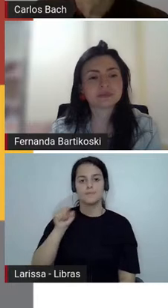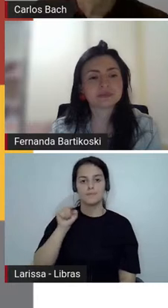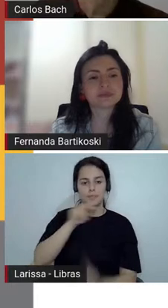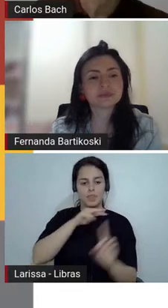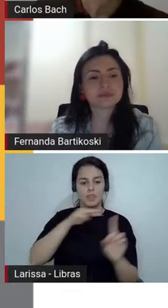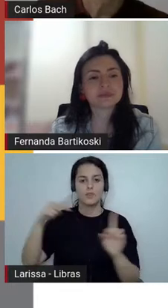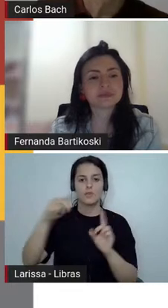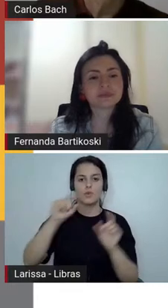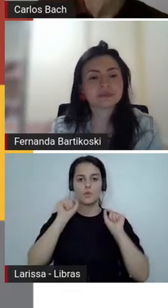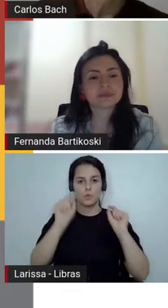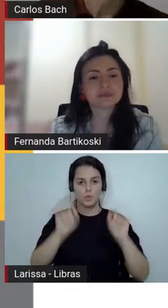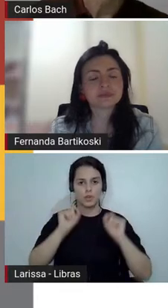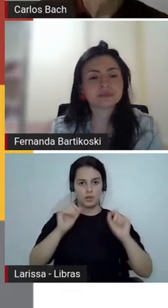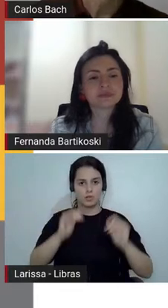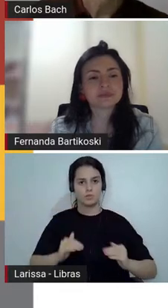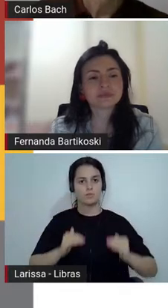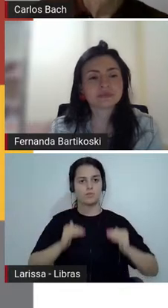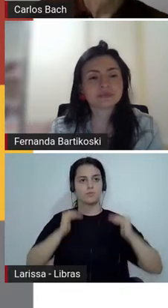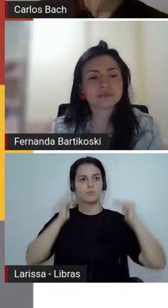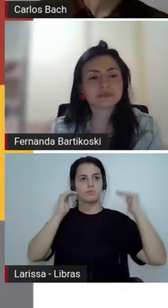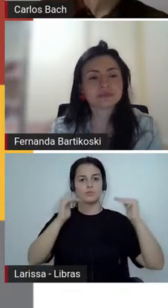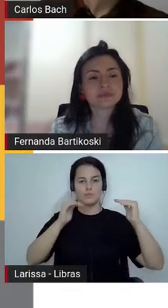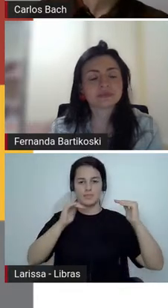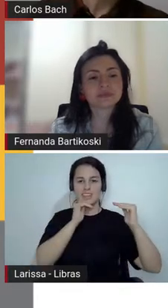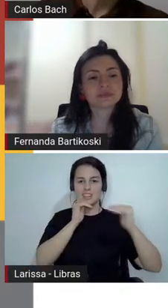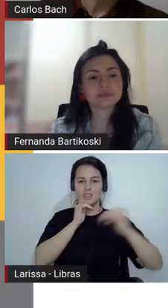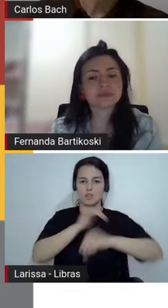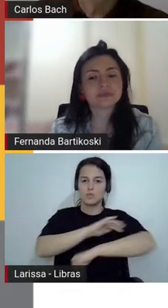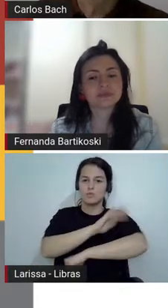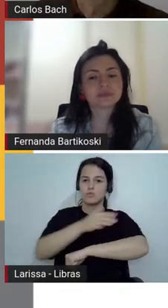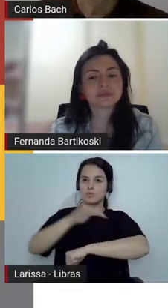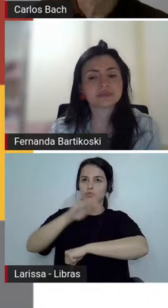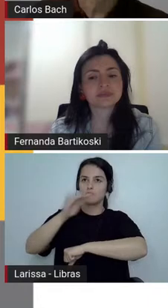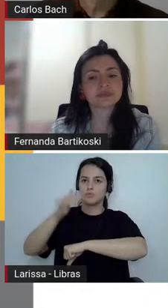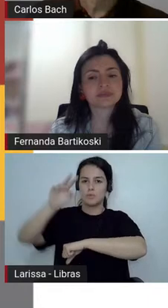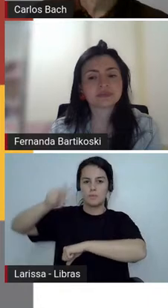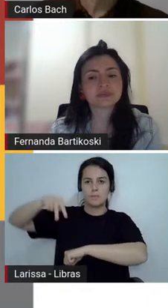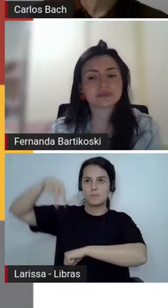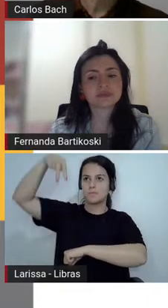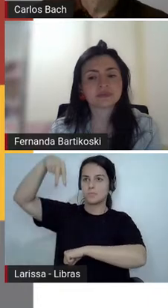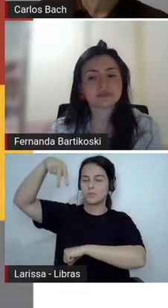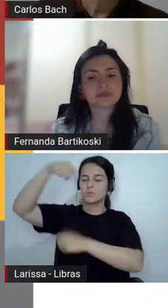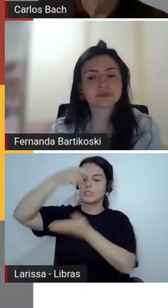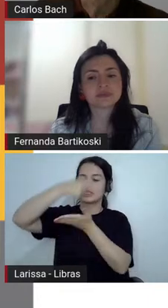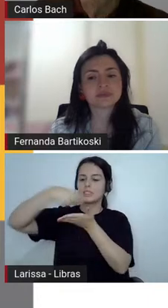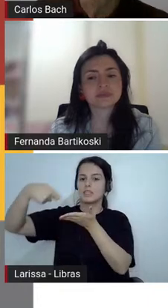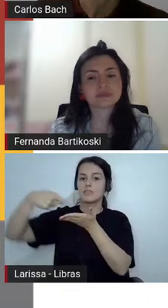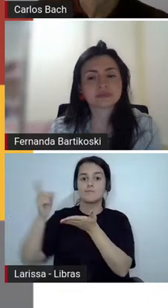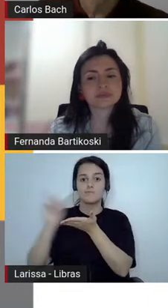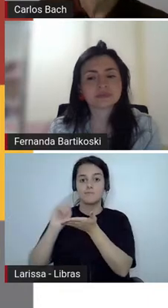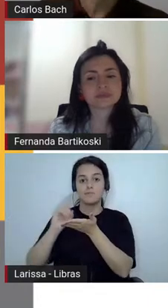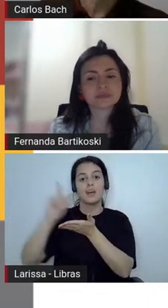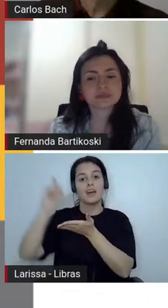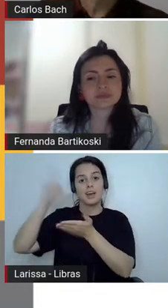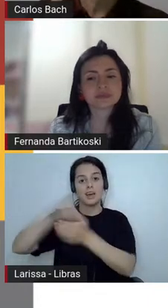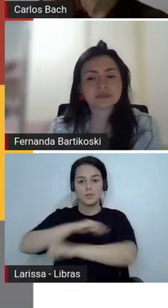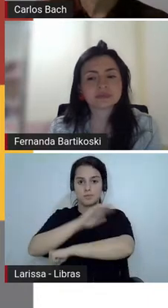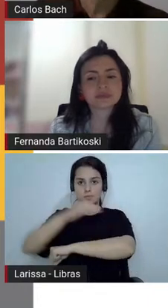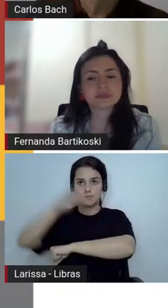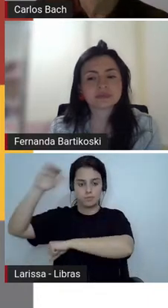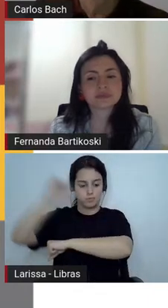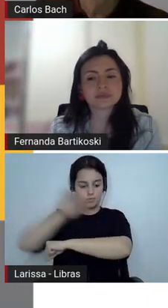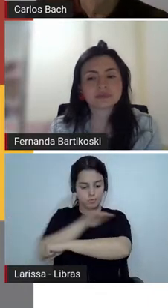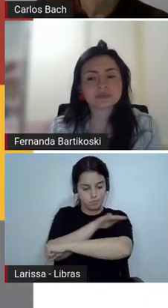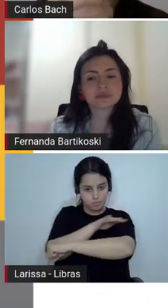mas do simples resto do chão. Ela está mais ligada ao cotidiano, ela está mais ligada à vida das pessoas, ao que